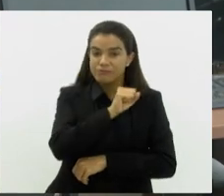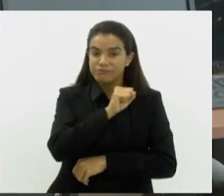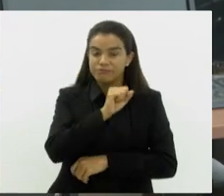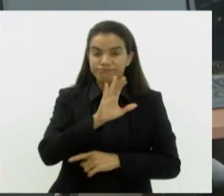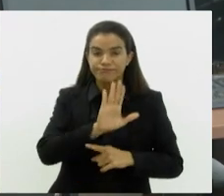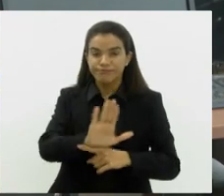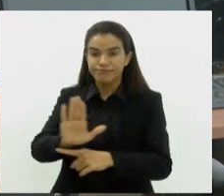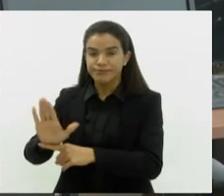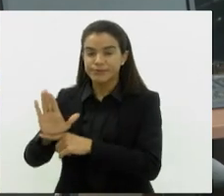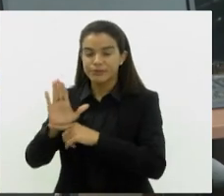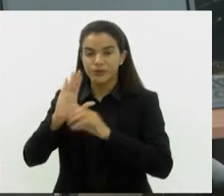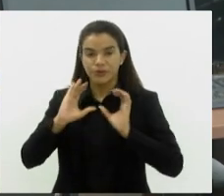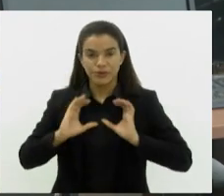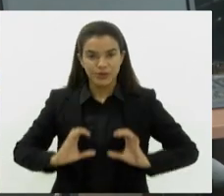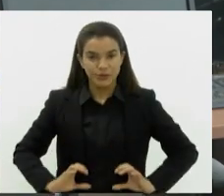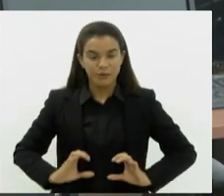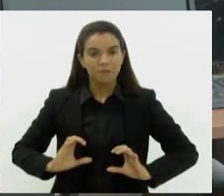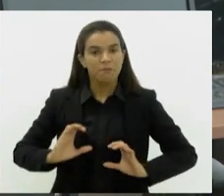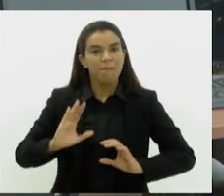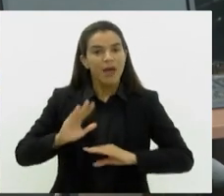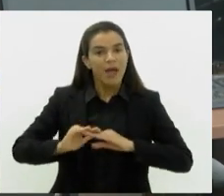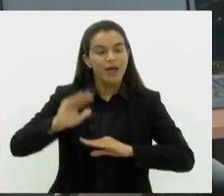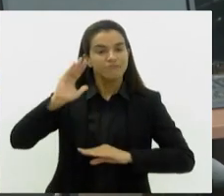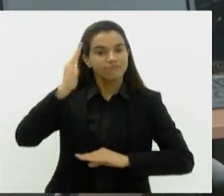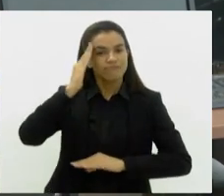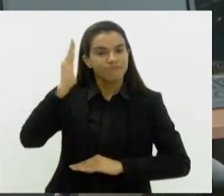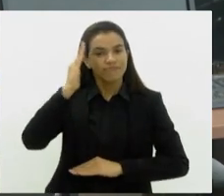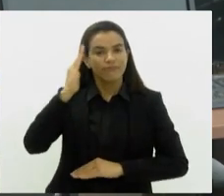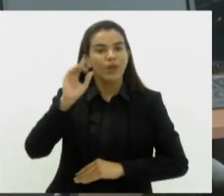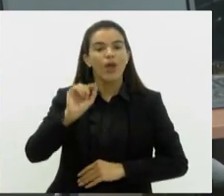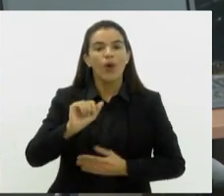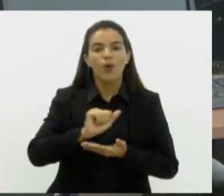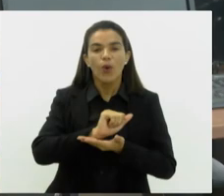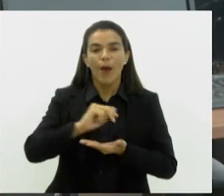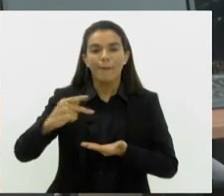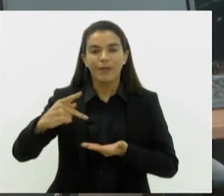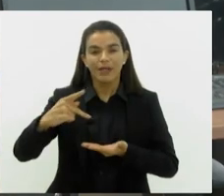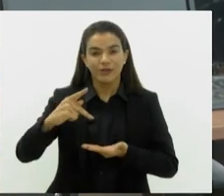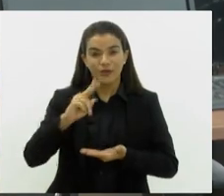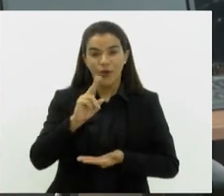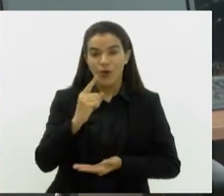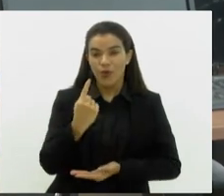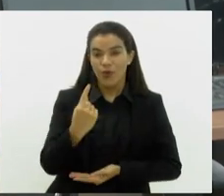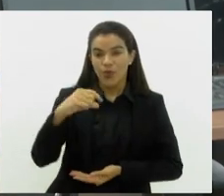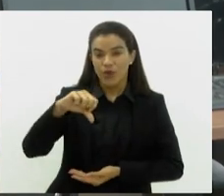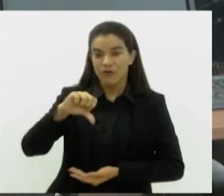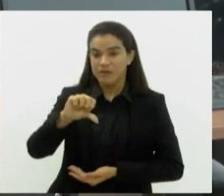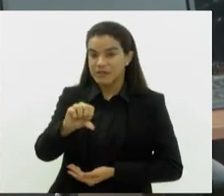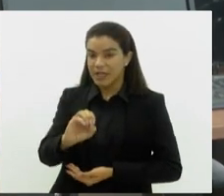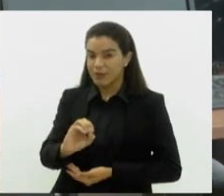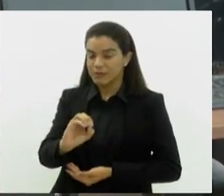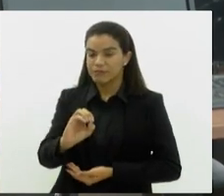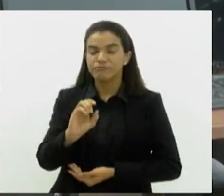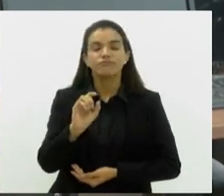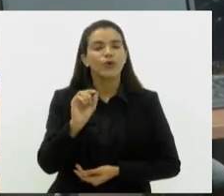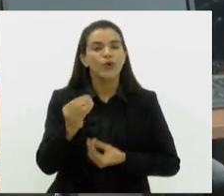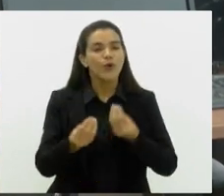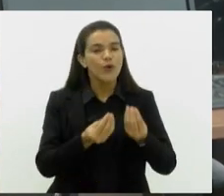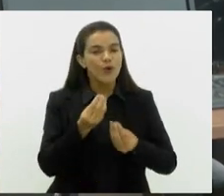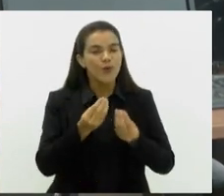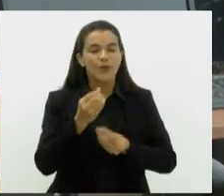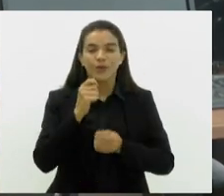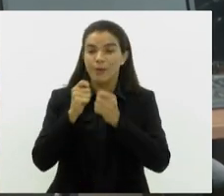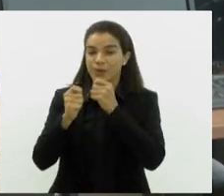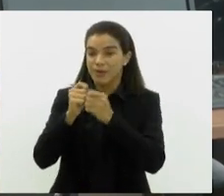Uma das ações mais bem-sucedidas é o botão 190. E quem vai falar um pouquinho desse projeto com a gente é o repórter Paulo